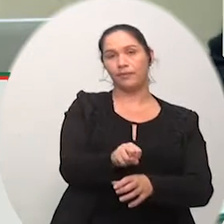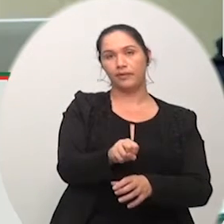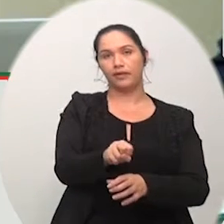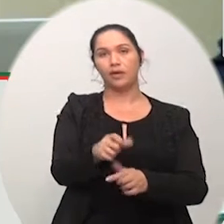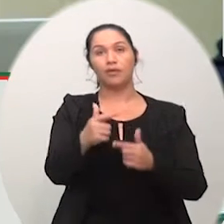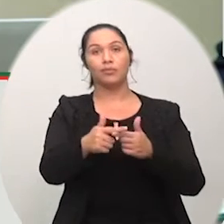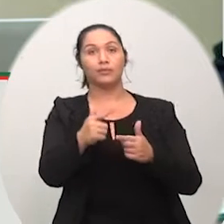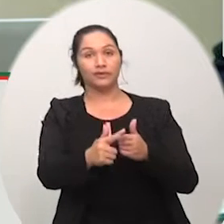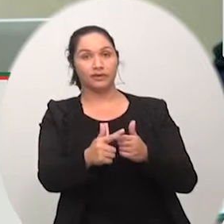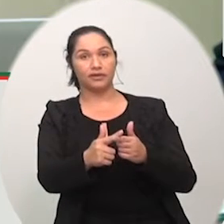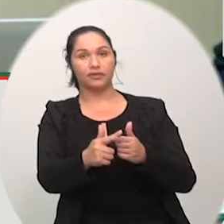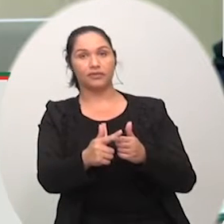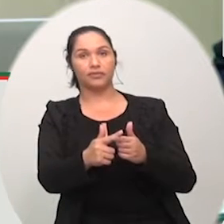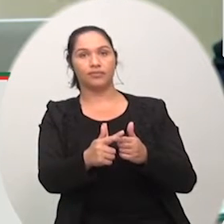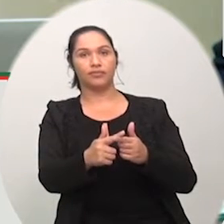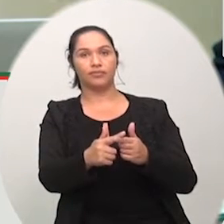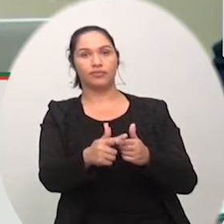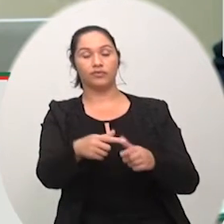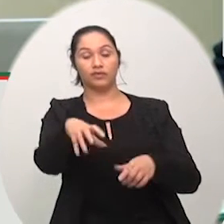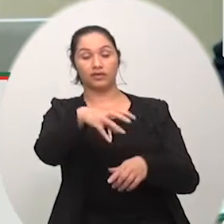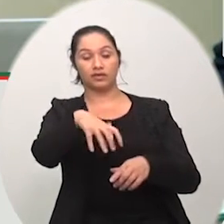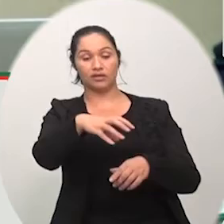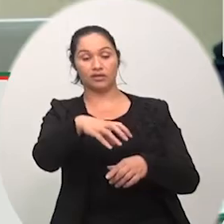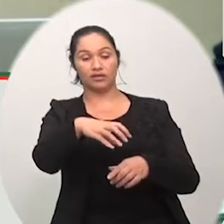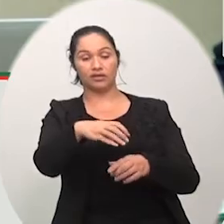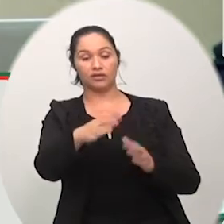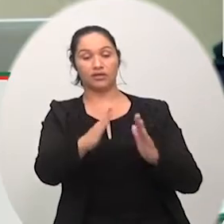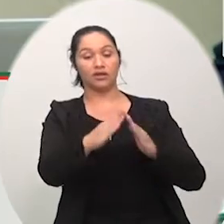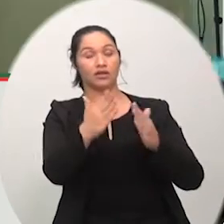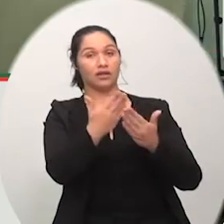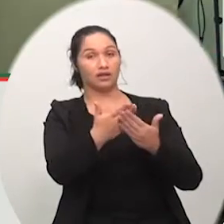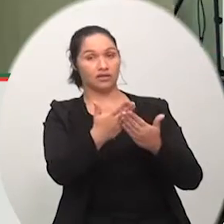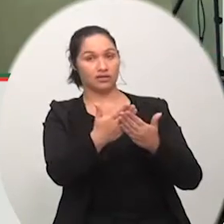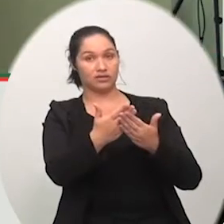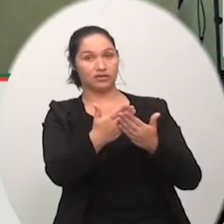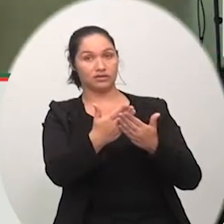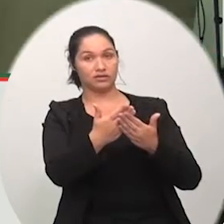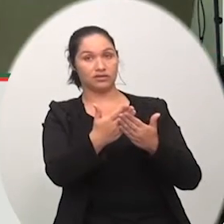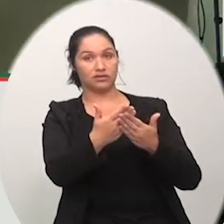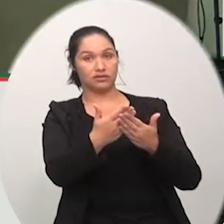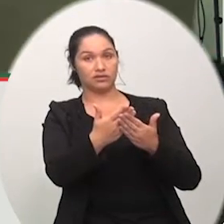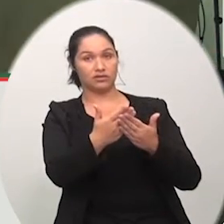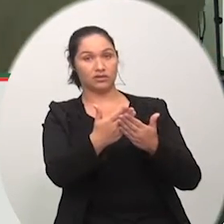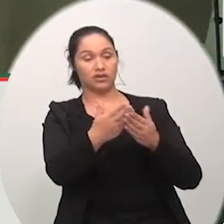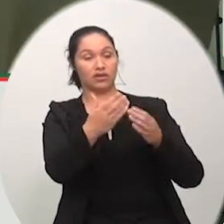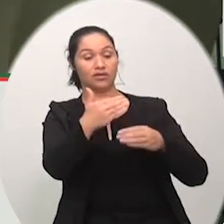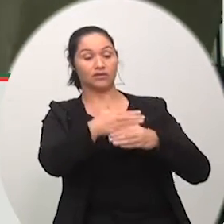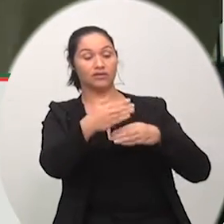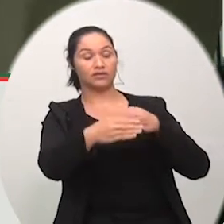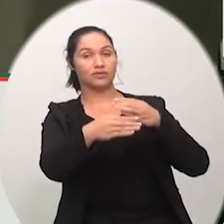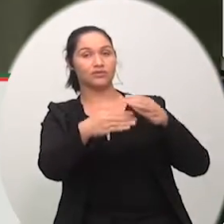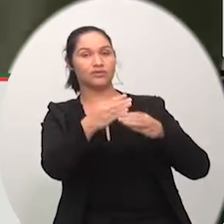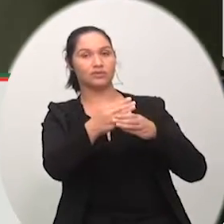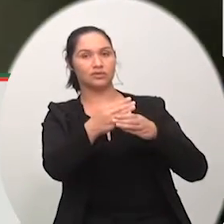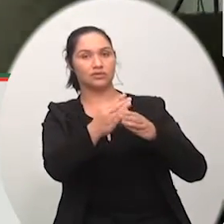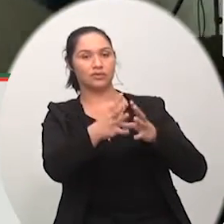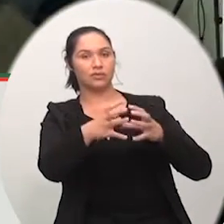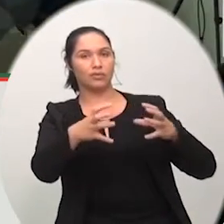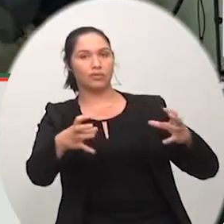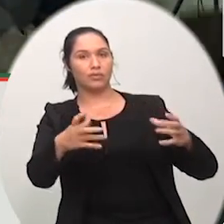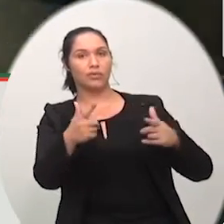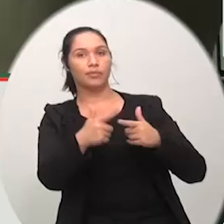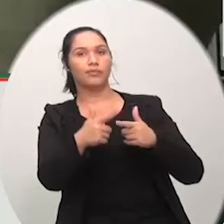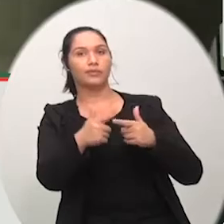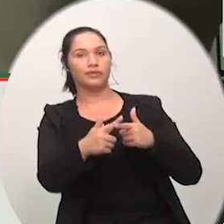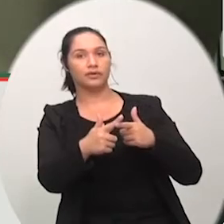municipal de educação infantil ensino fundamental érico nonenmark em razão da